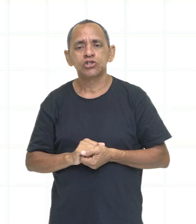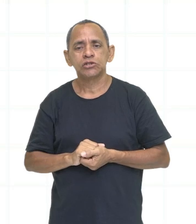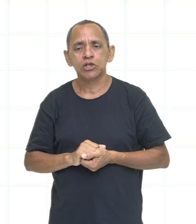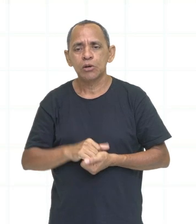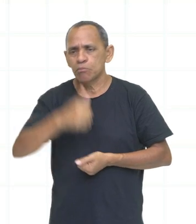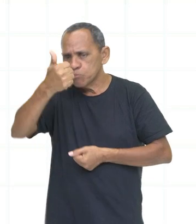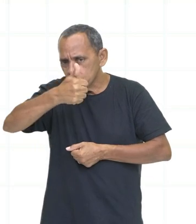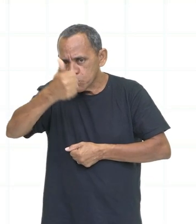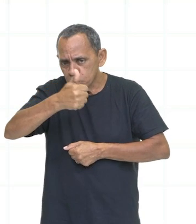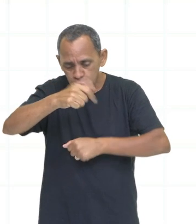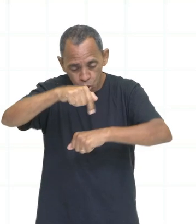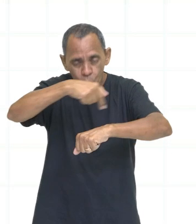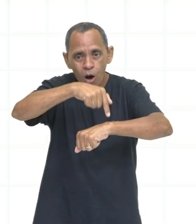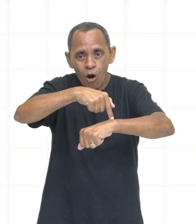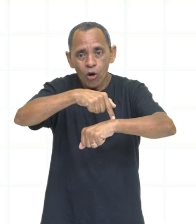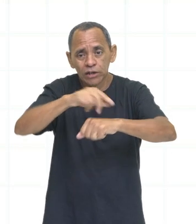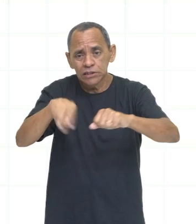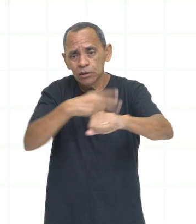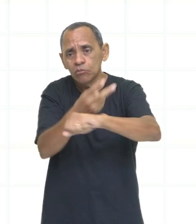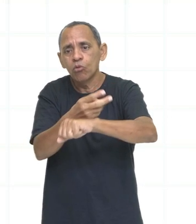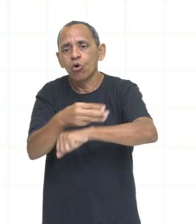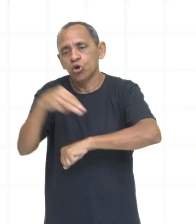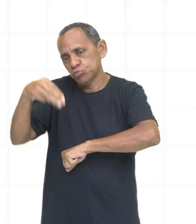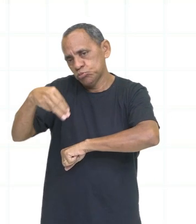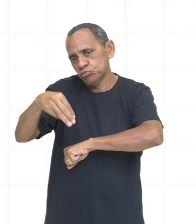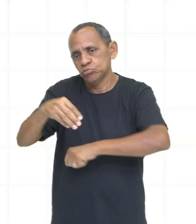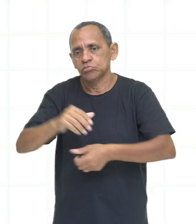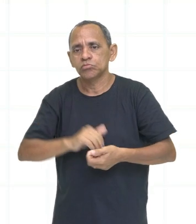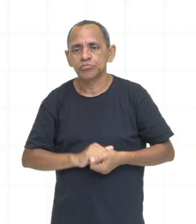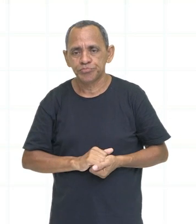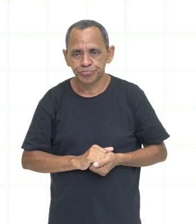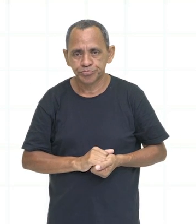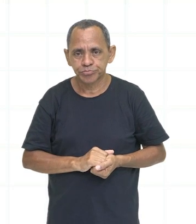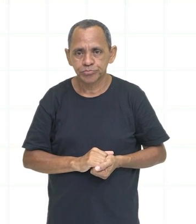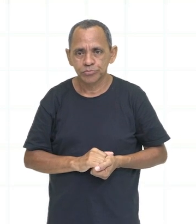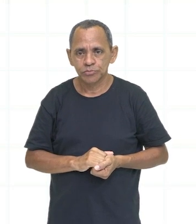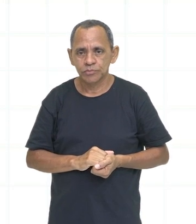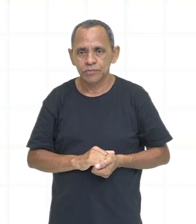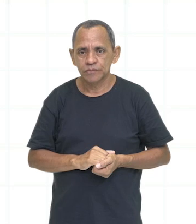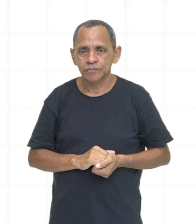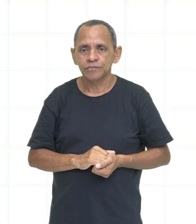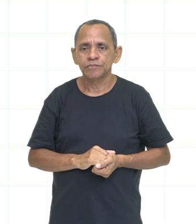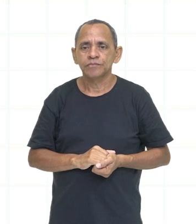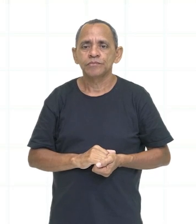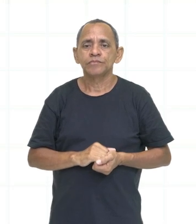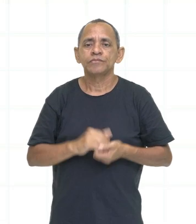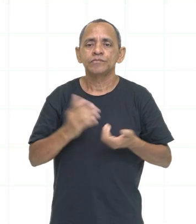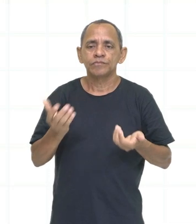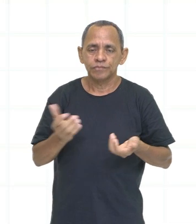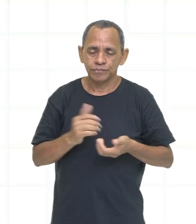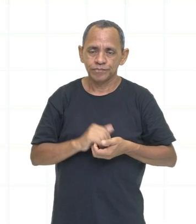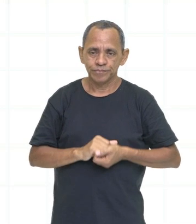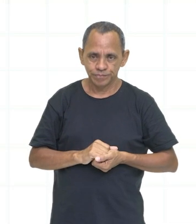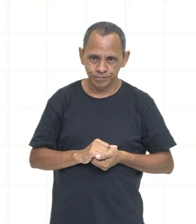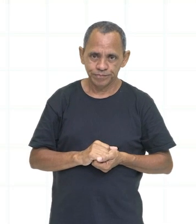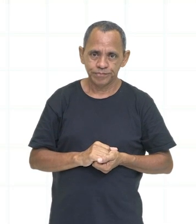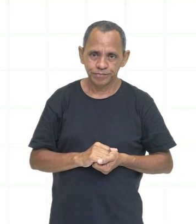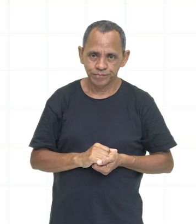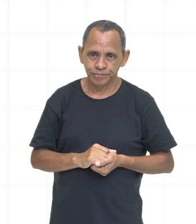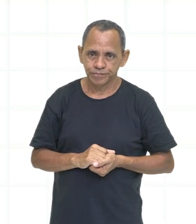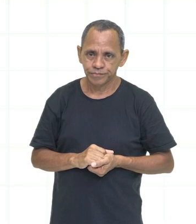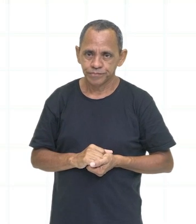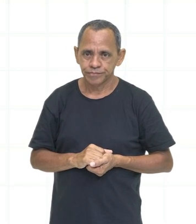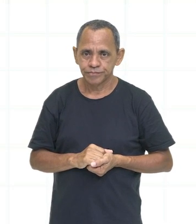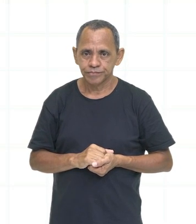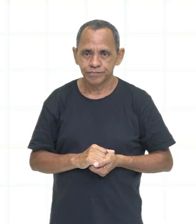It's vai sempre iniciar, né? It's 5, poderia ser 7, seria 7. E aí os minutos, tá? Então nós vamos falar